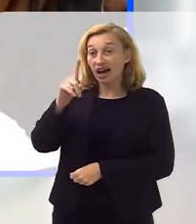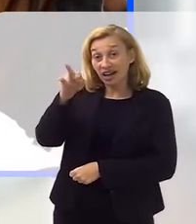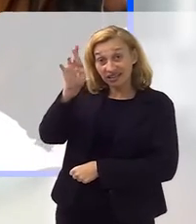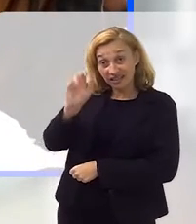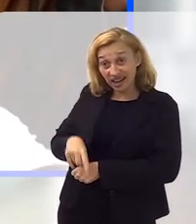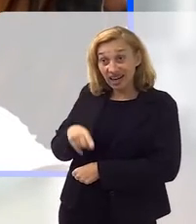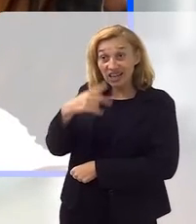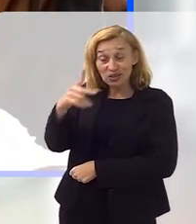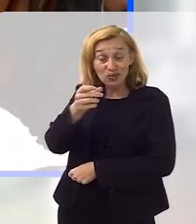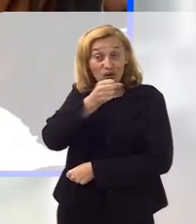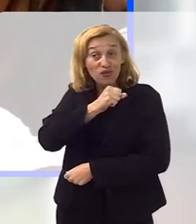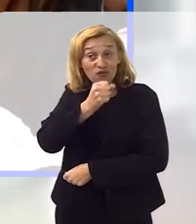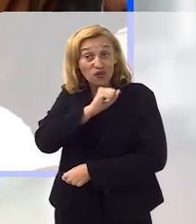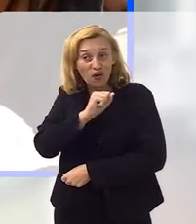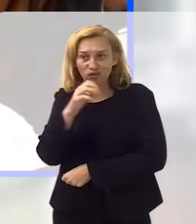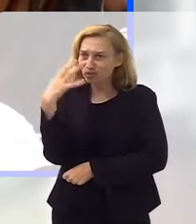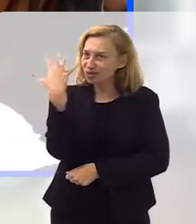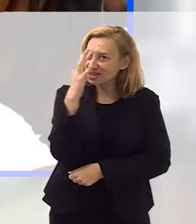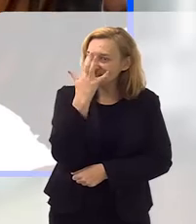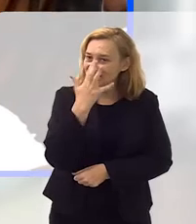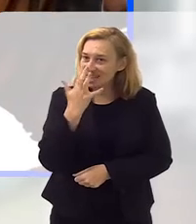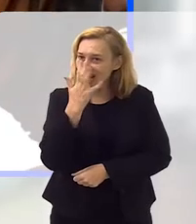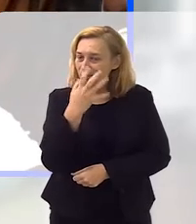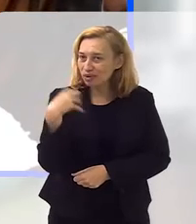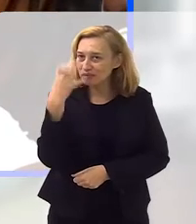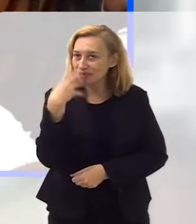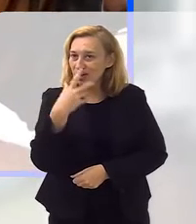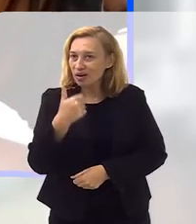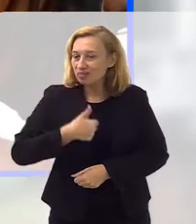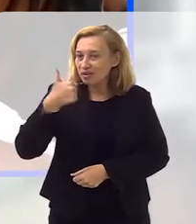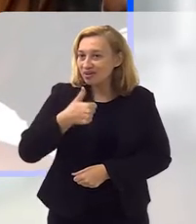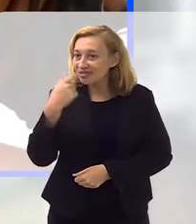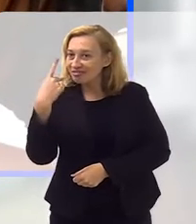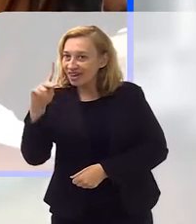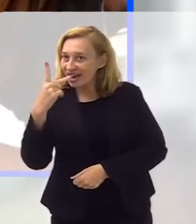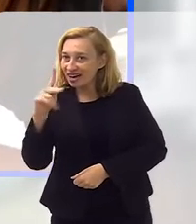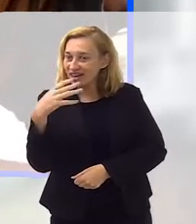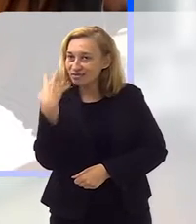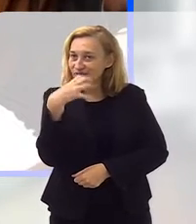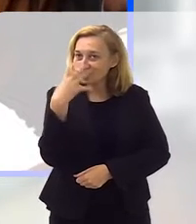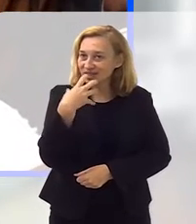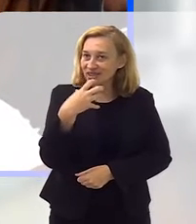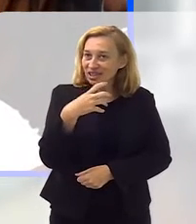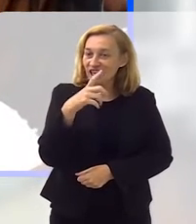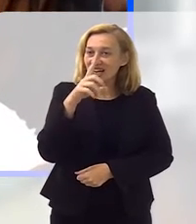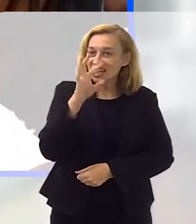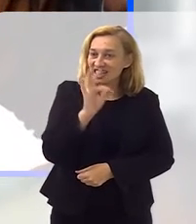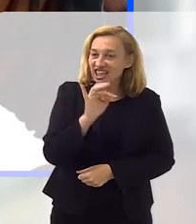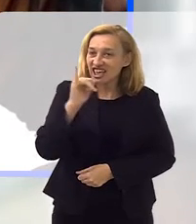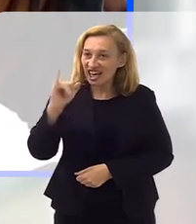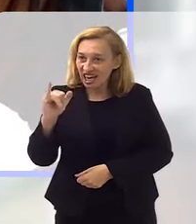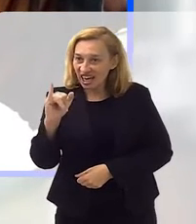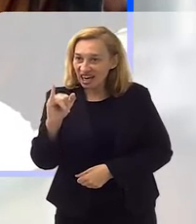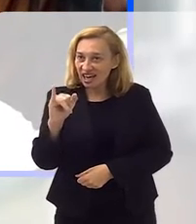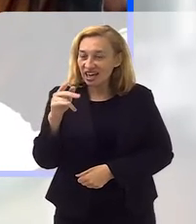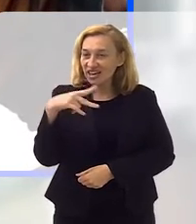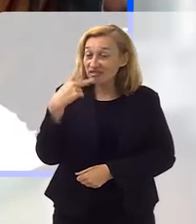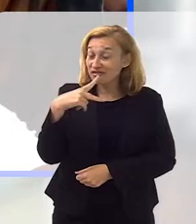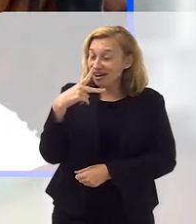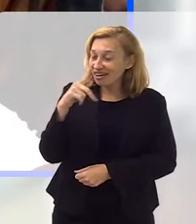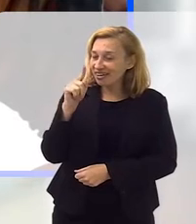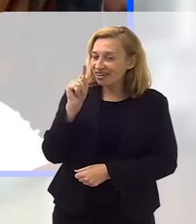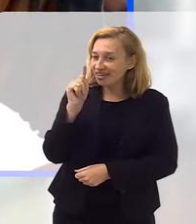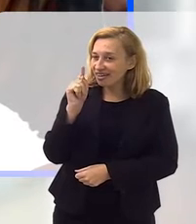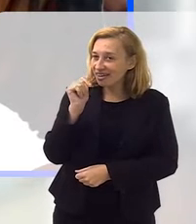sua avó, um dos sambas dela, na verdade o primeiro samba dela, foi o samba Thier, que diz a